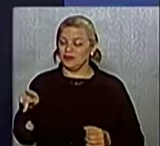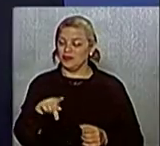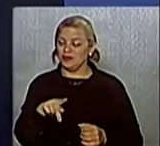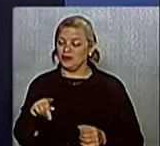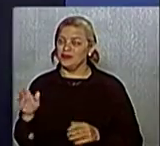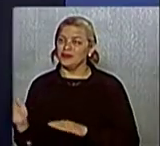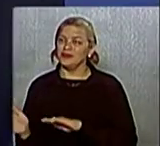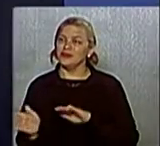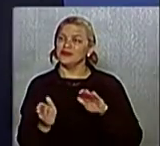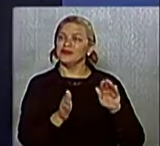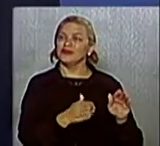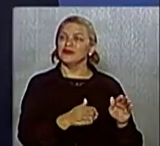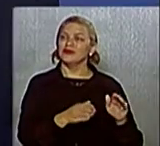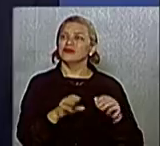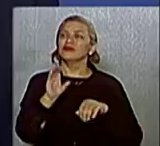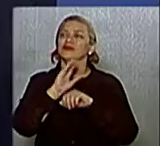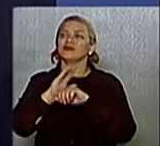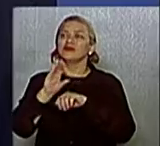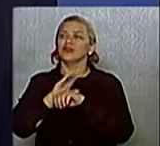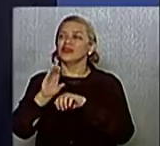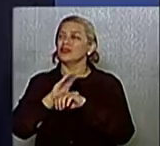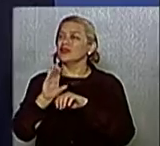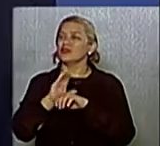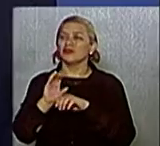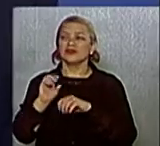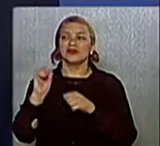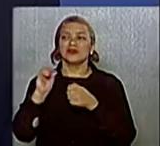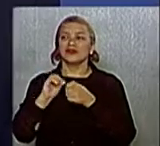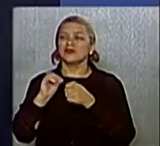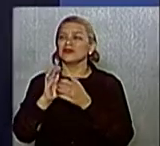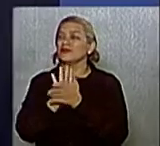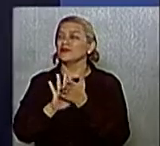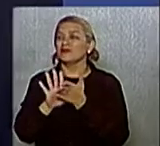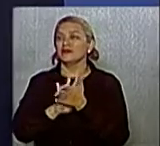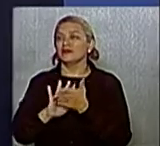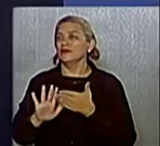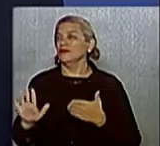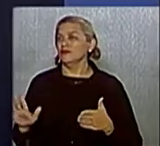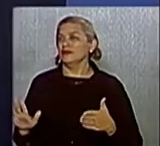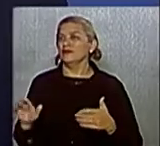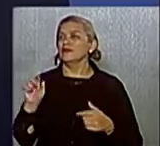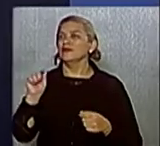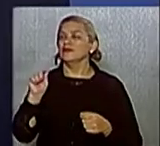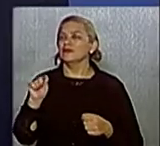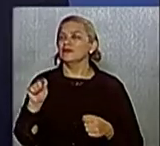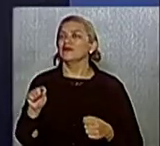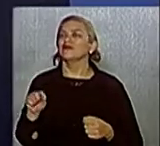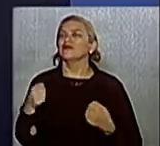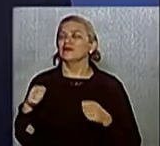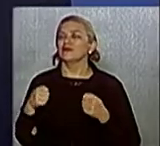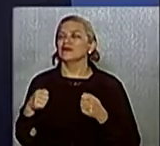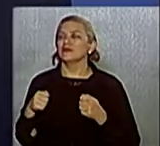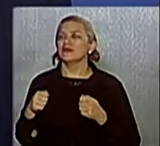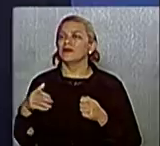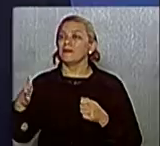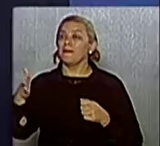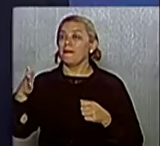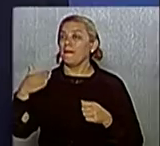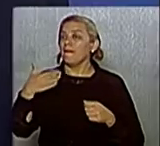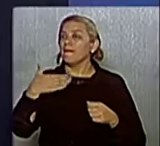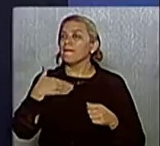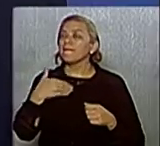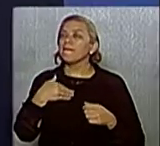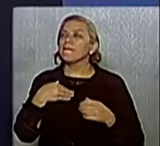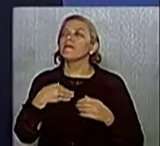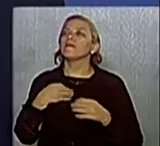fez os cursos de capacitação, o plano de carreira que deveria. O meu compromisso é de construir um novo prédio da prefeitura